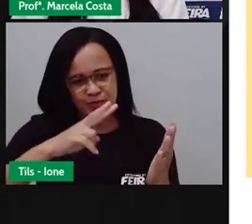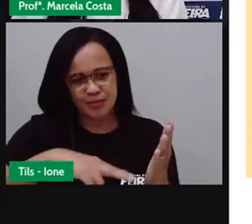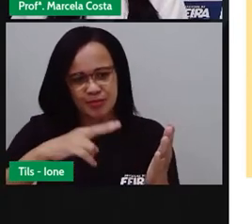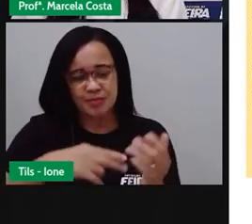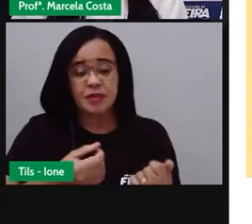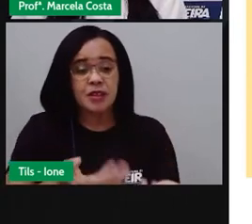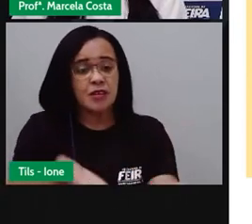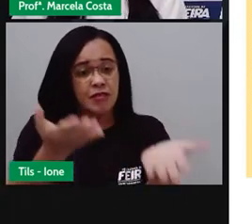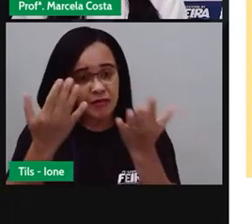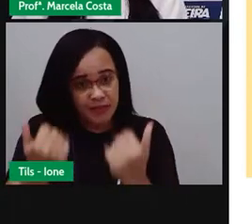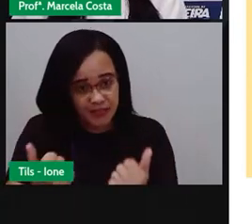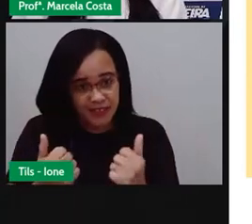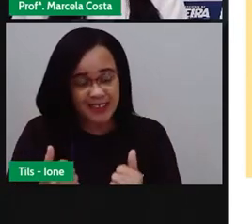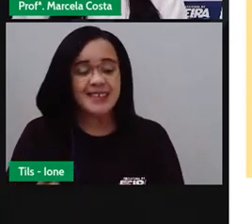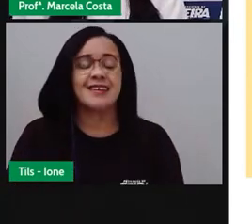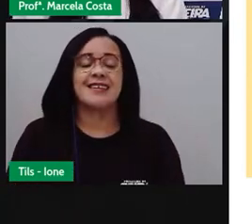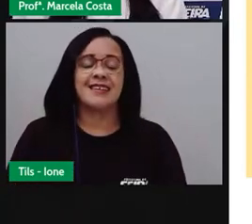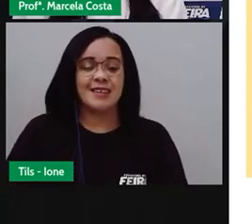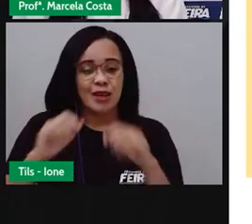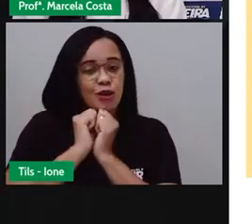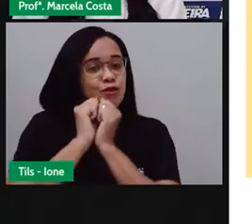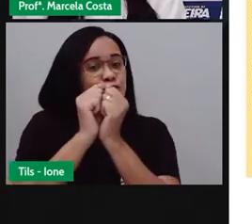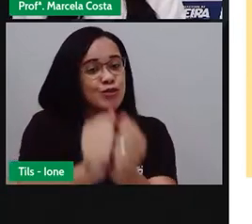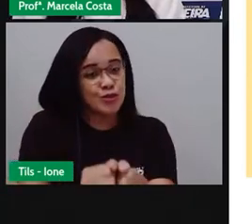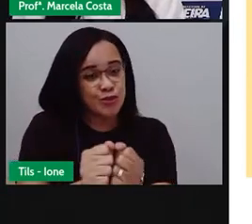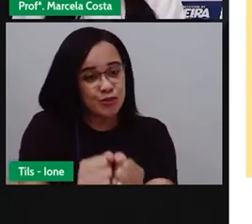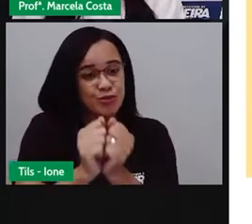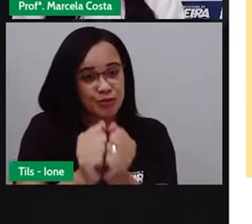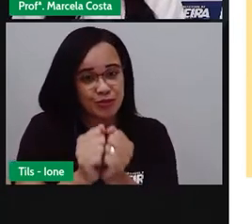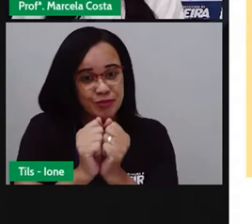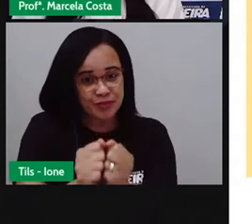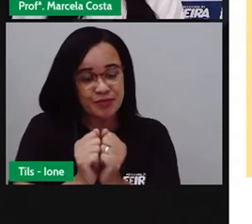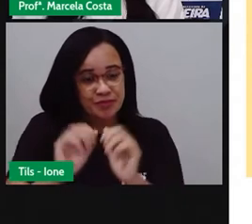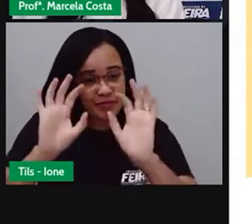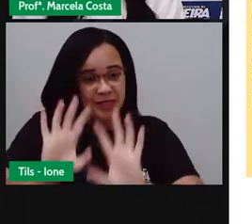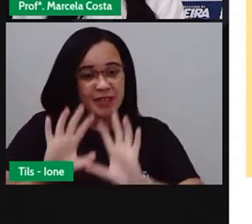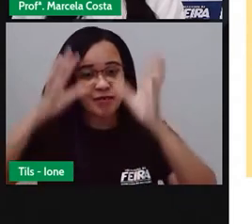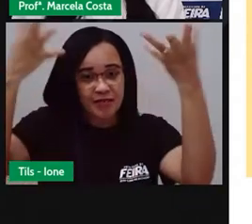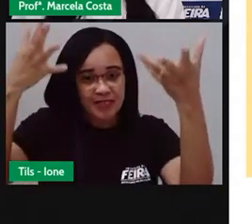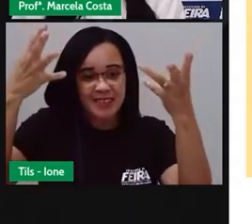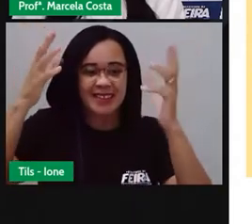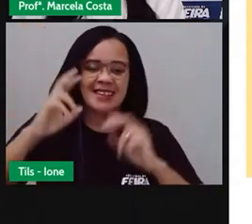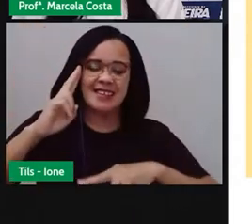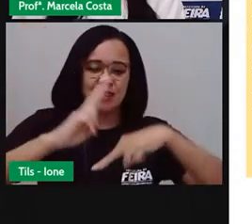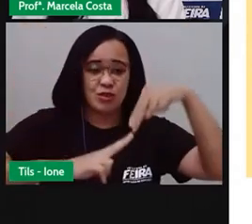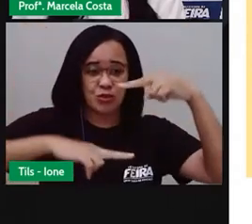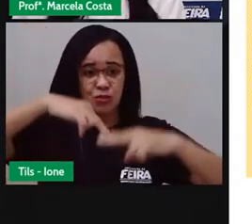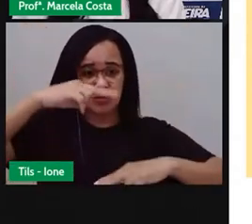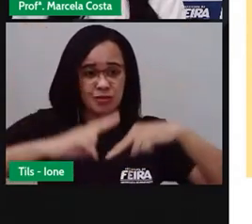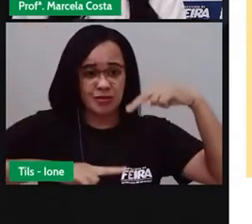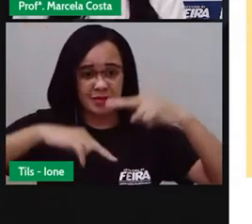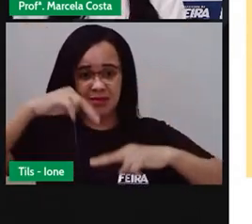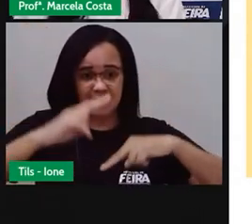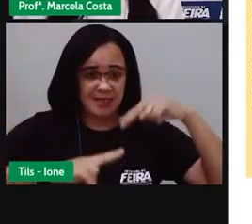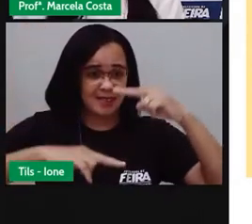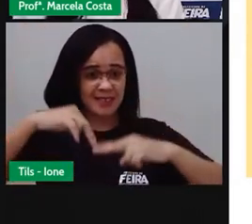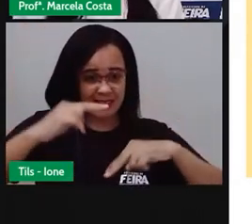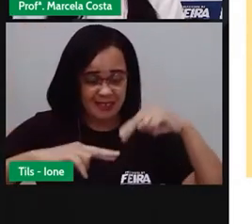venha participar da festa junina